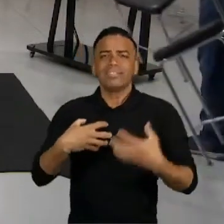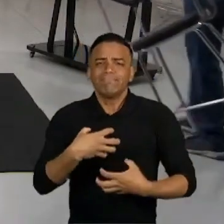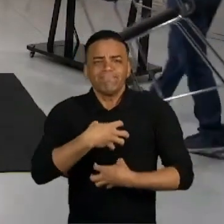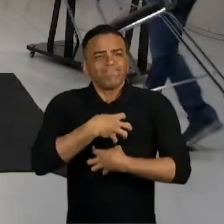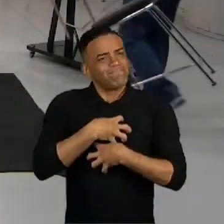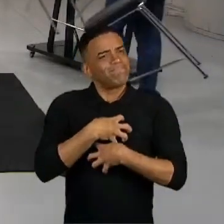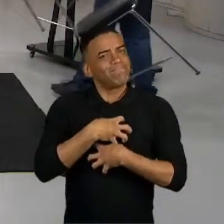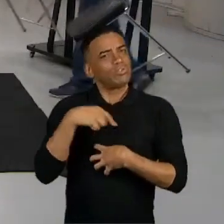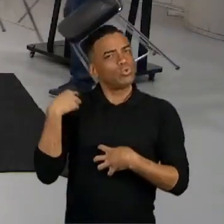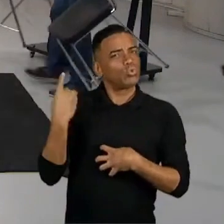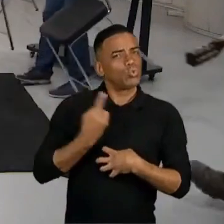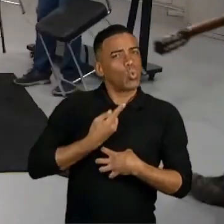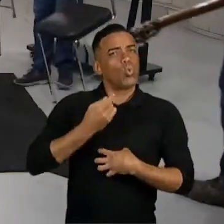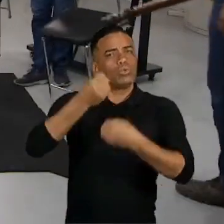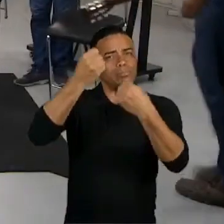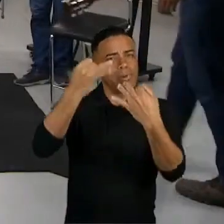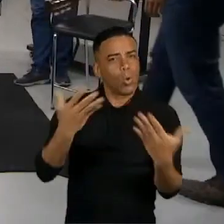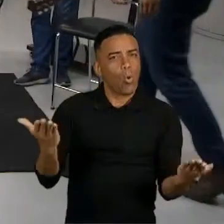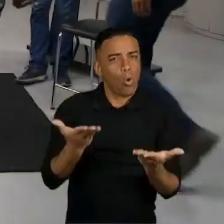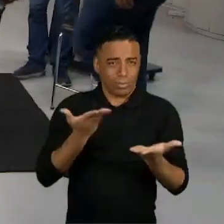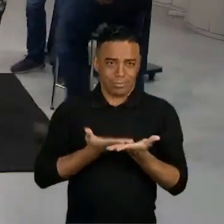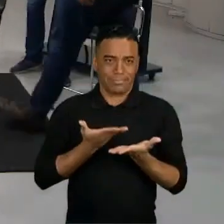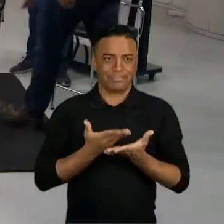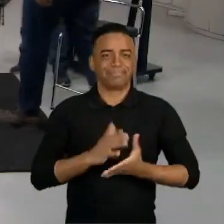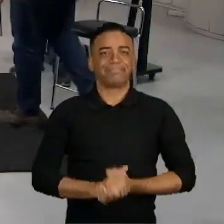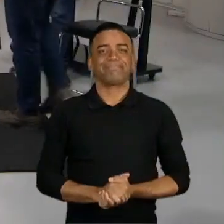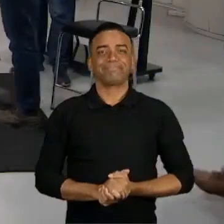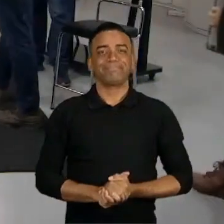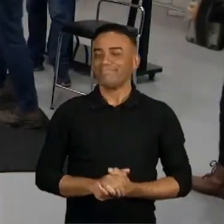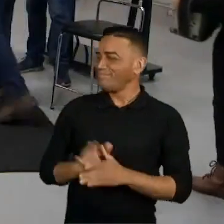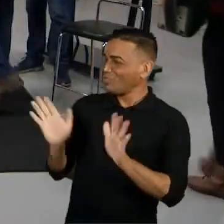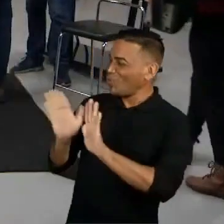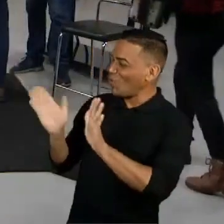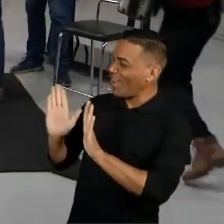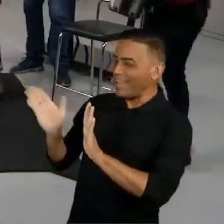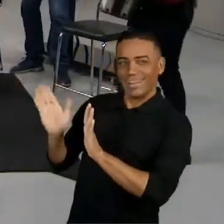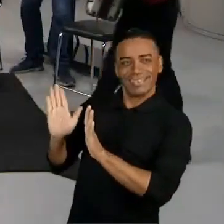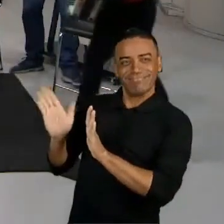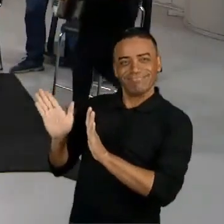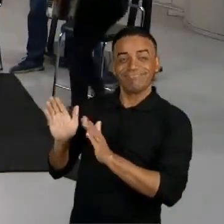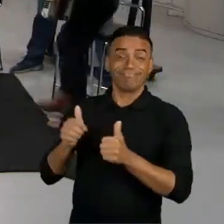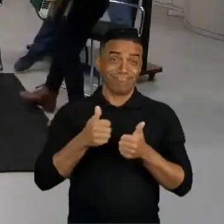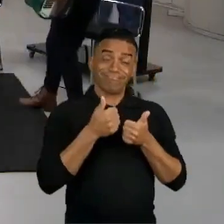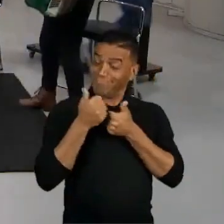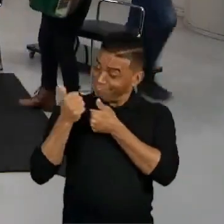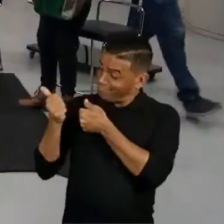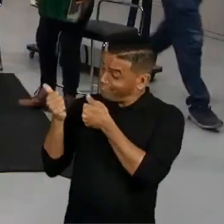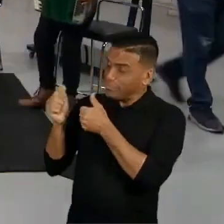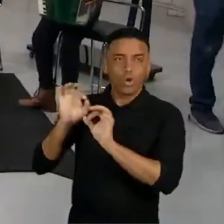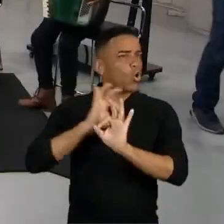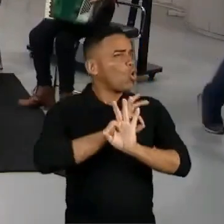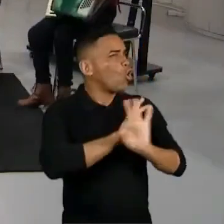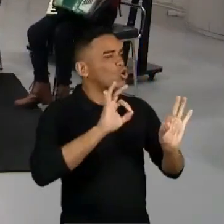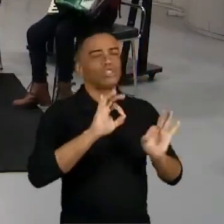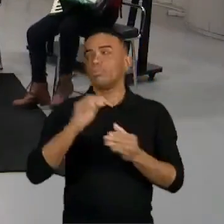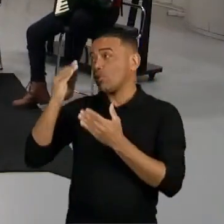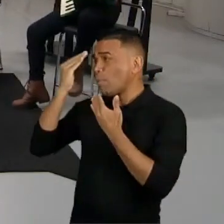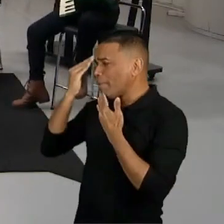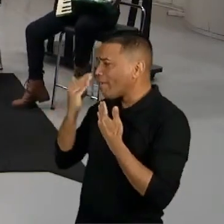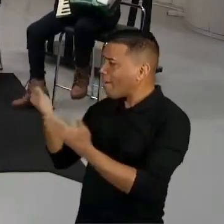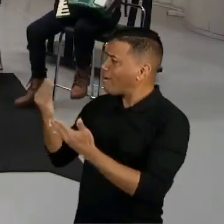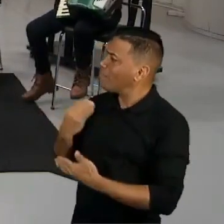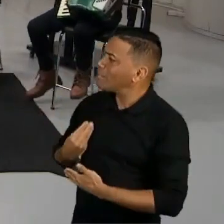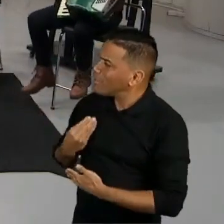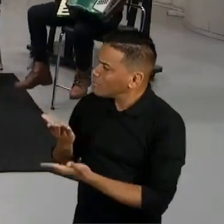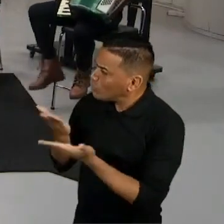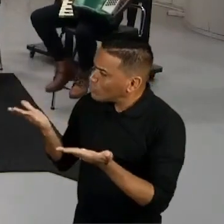o que nós colocamos aqui na aula de hoje. Olá! Tudo bem? Tudo ótimo. Obrigada pela participação